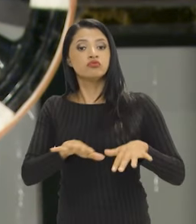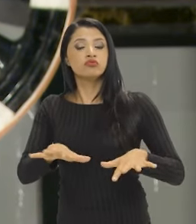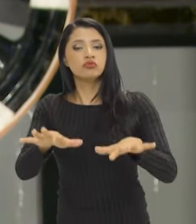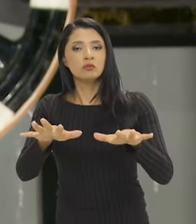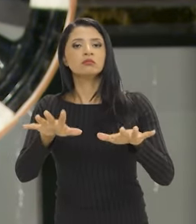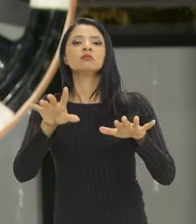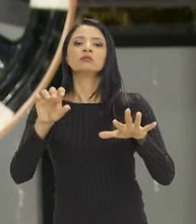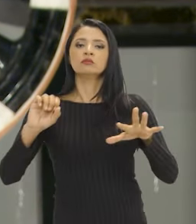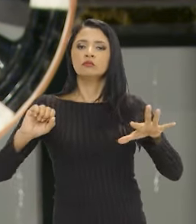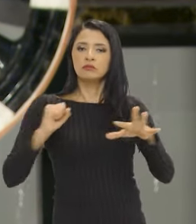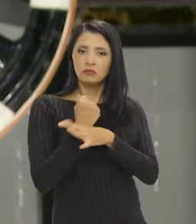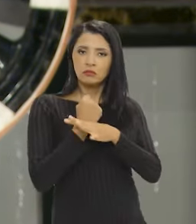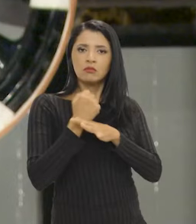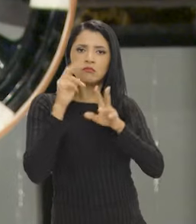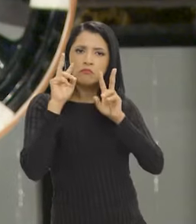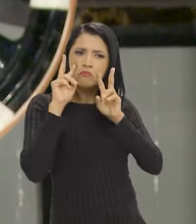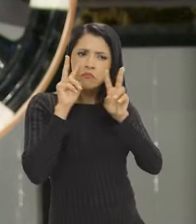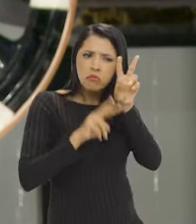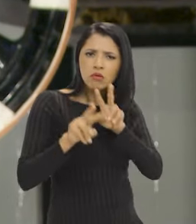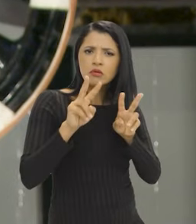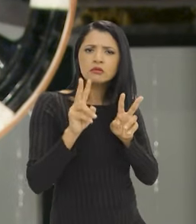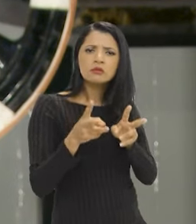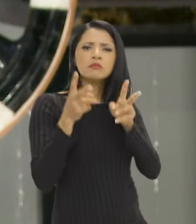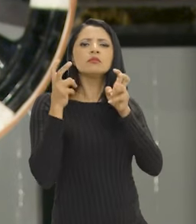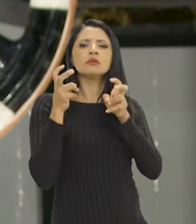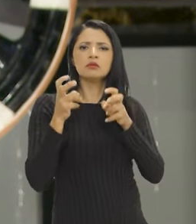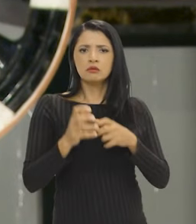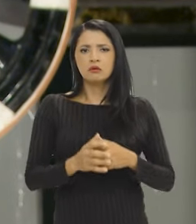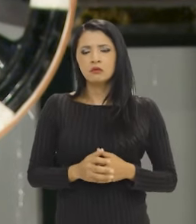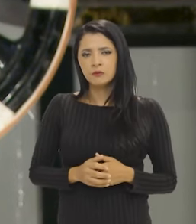que garantam essa percepção.